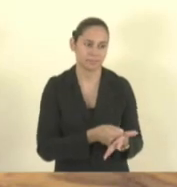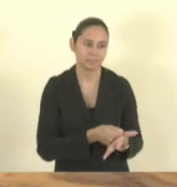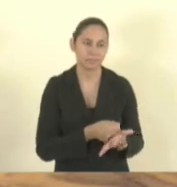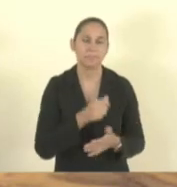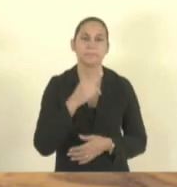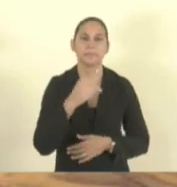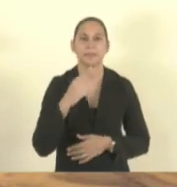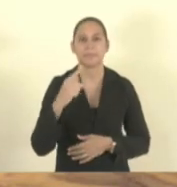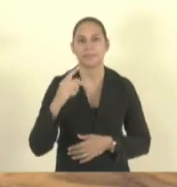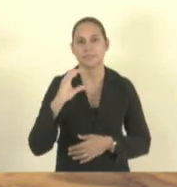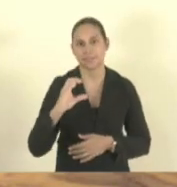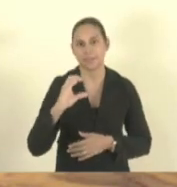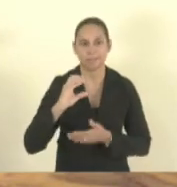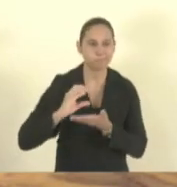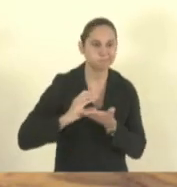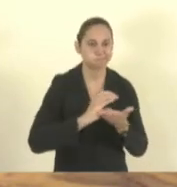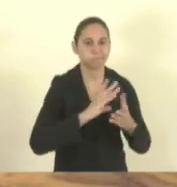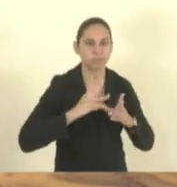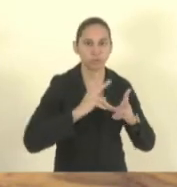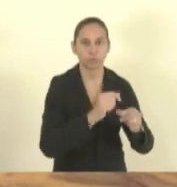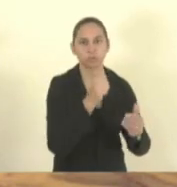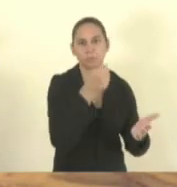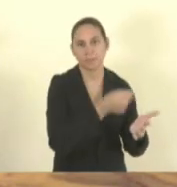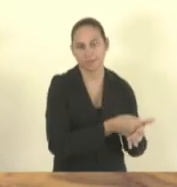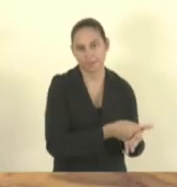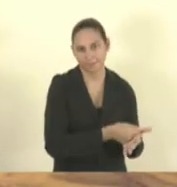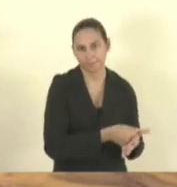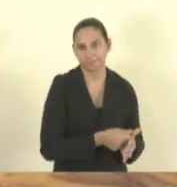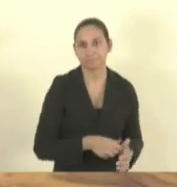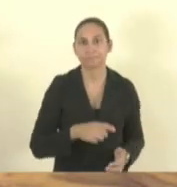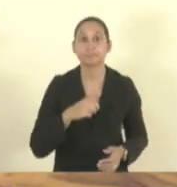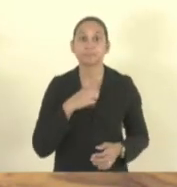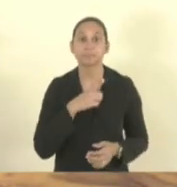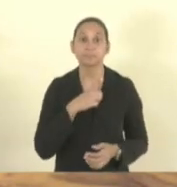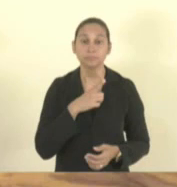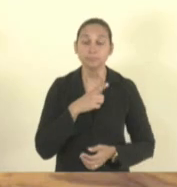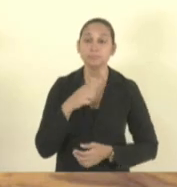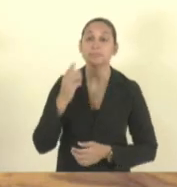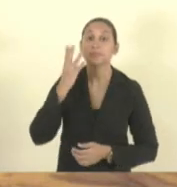Nós temos crianças com caderno em branco, não é, Sol?